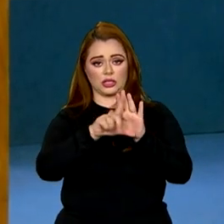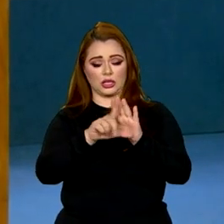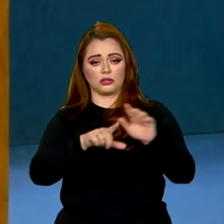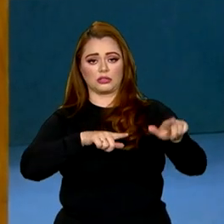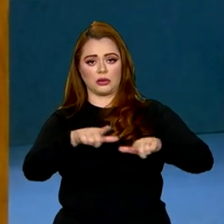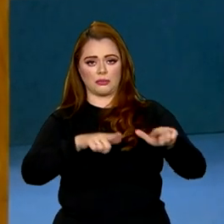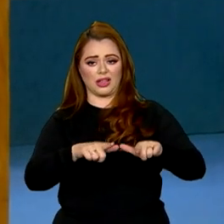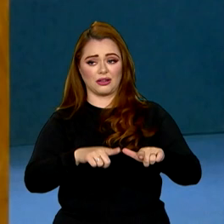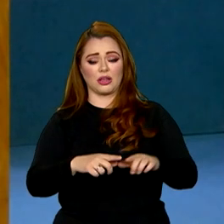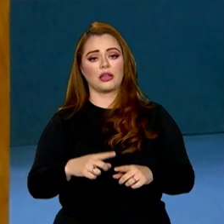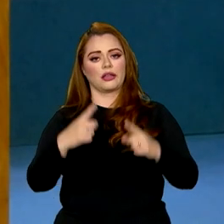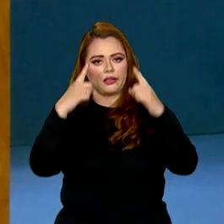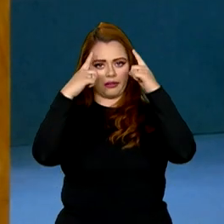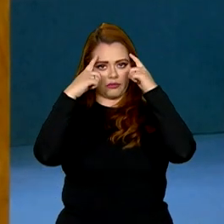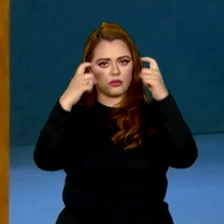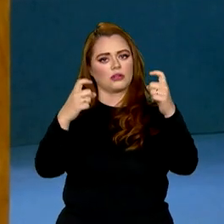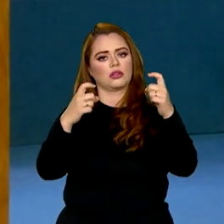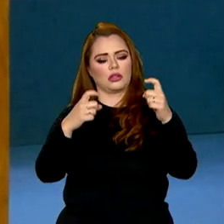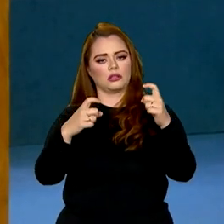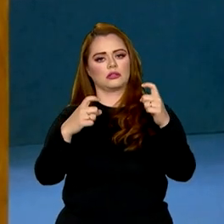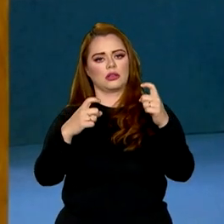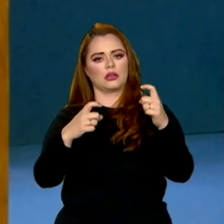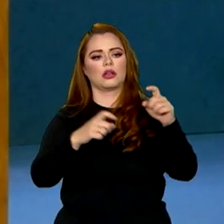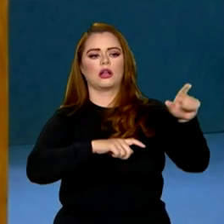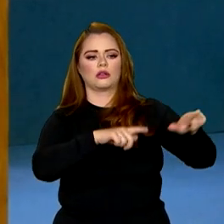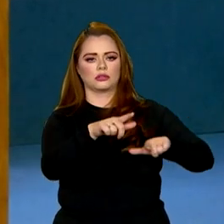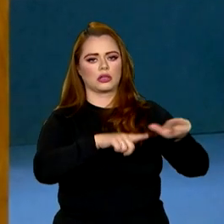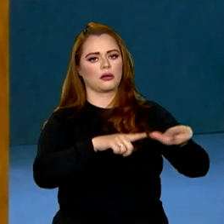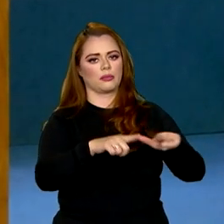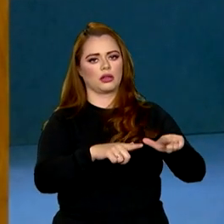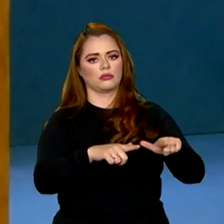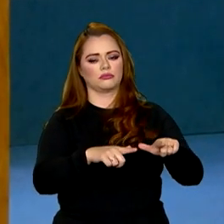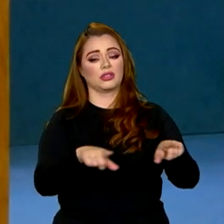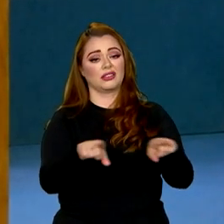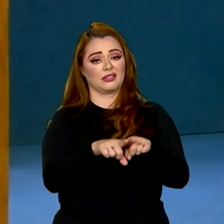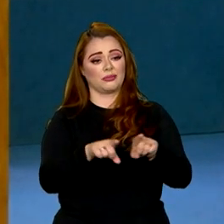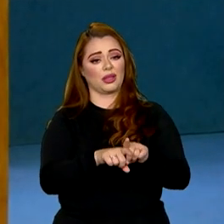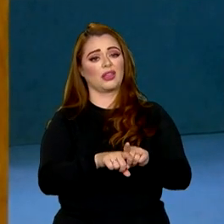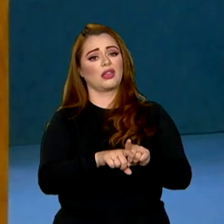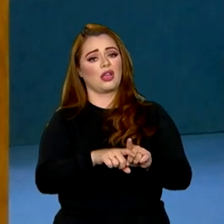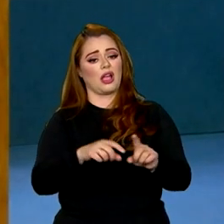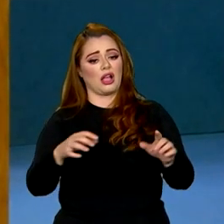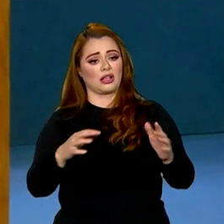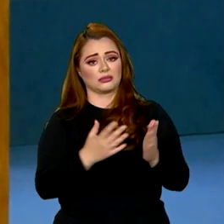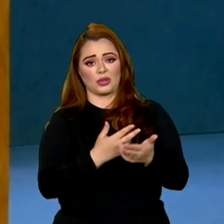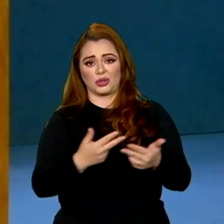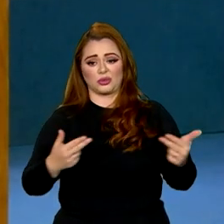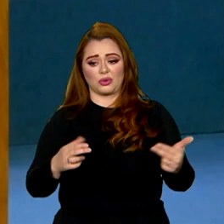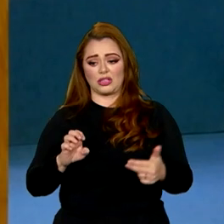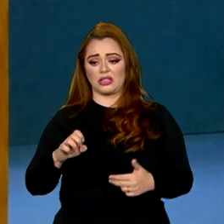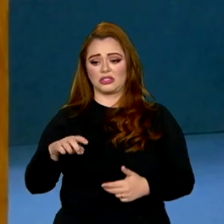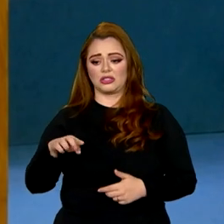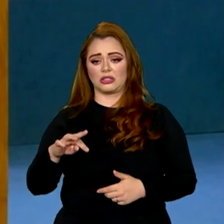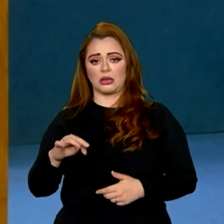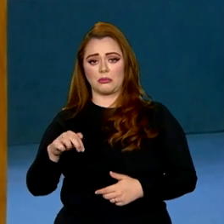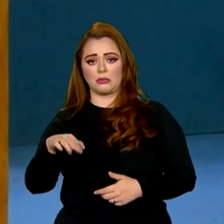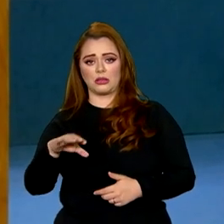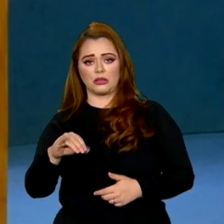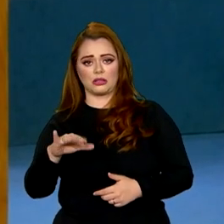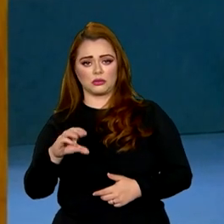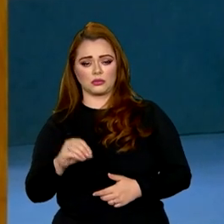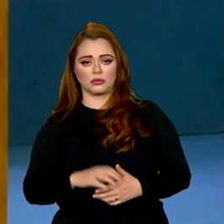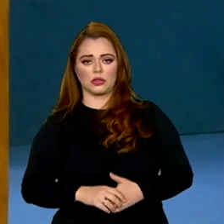humanos e fomentam o extremismo. Corremos riscos que vão da perda de privacidade